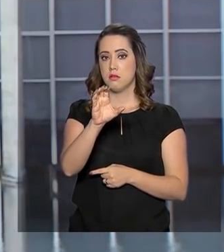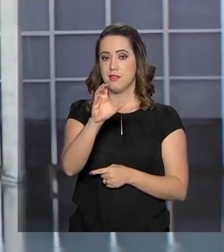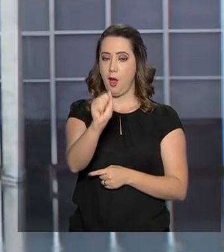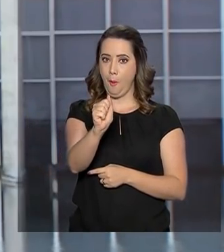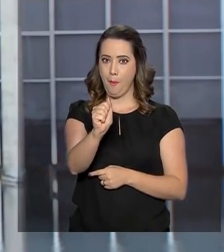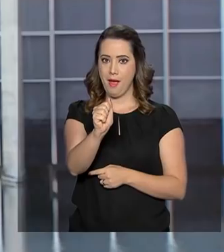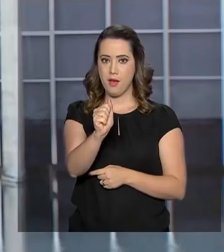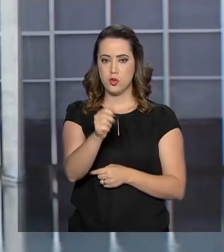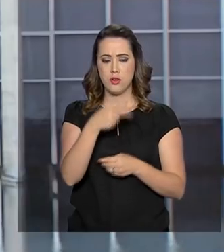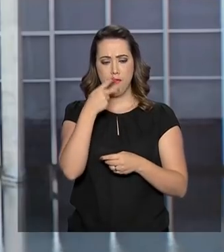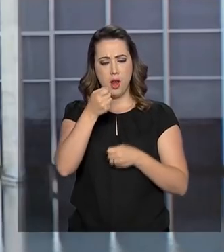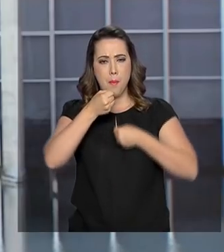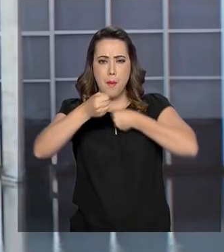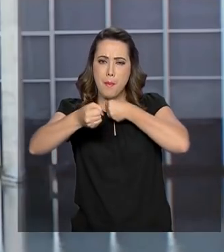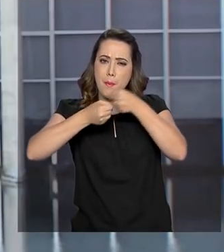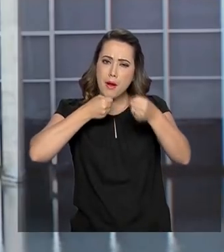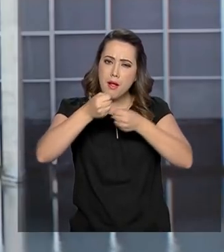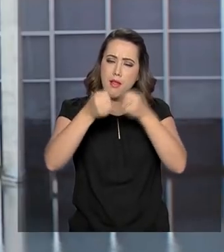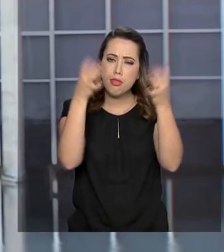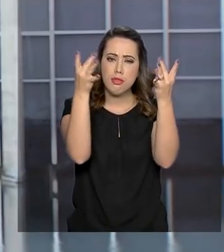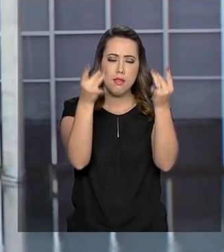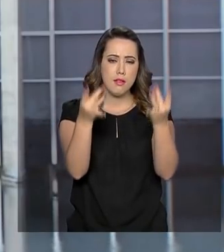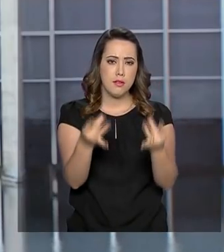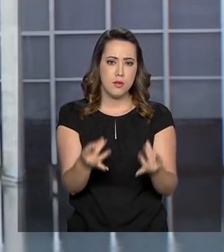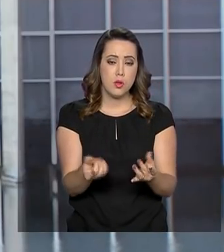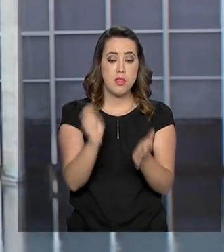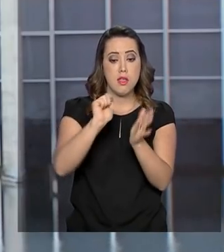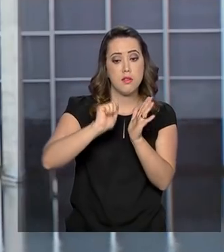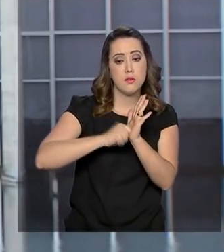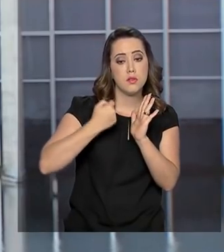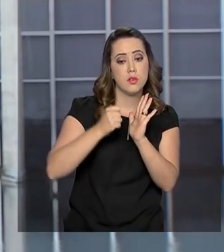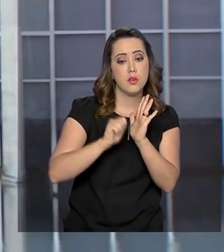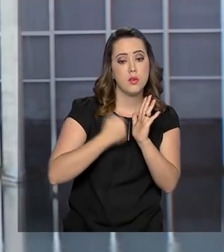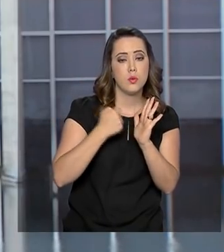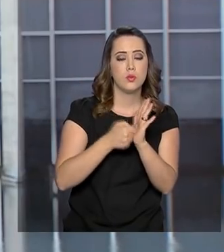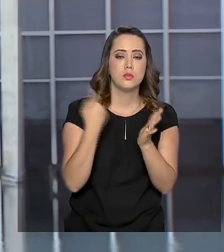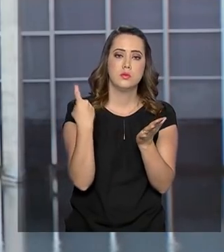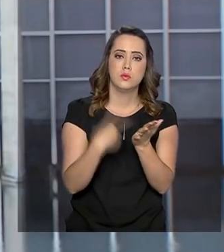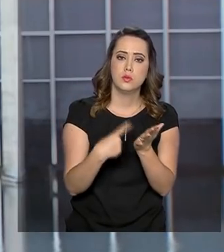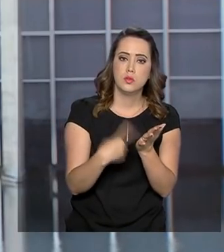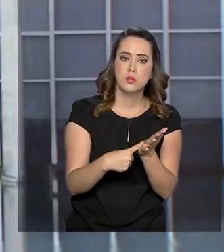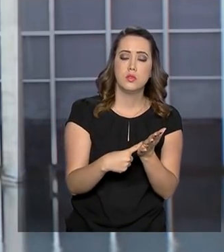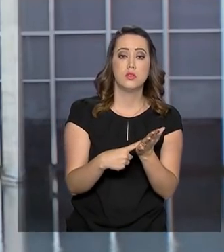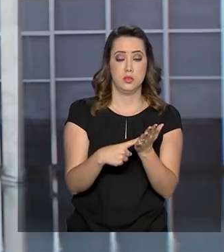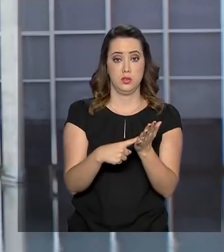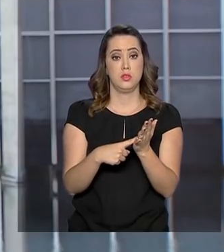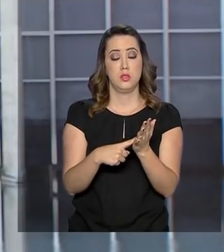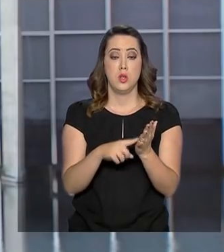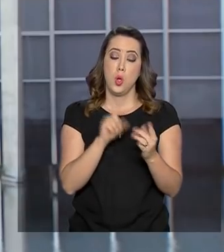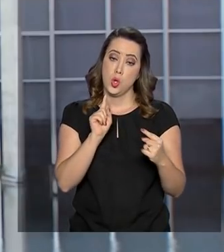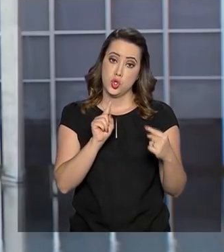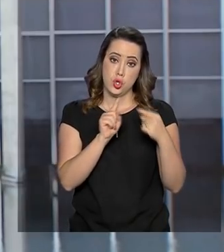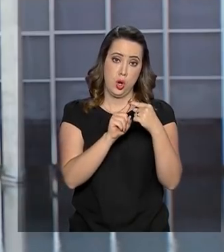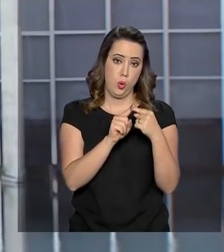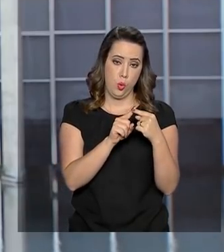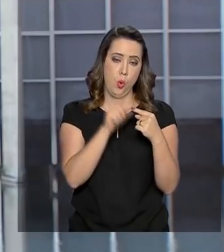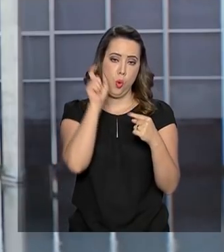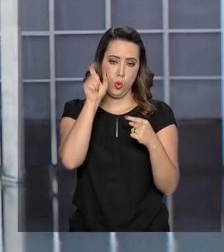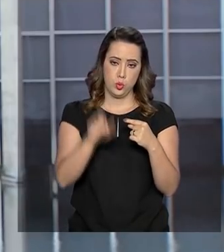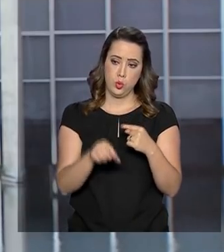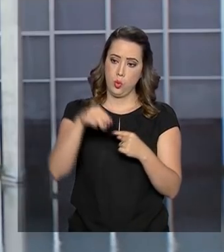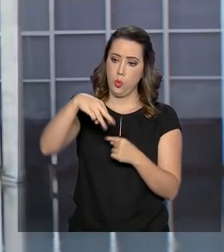imprensa para falar sobre esses últimos detalhes da assinatura desse acordo. De acordo com o chanceler